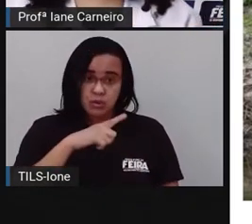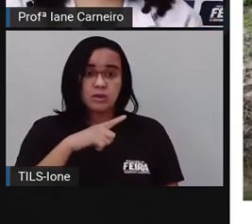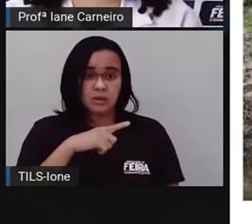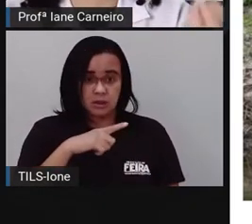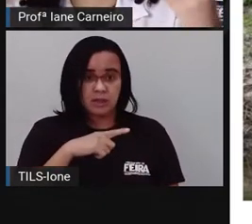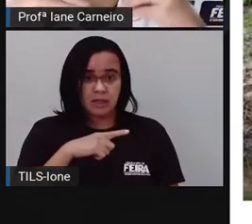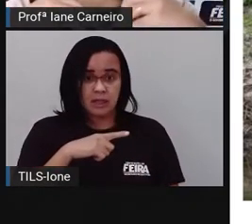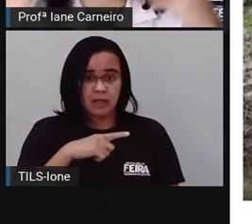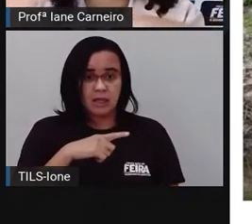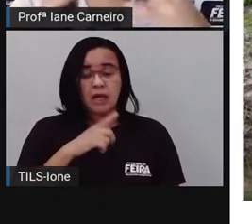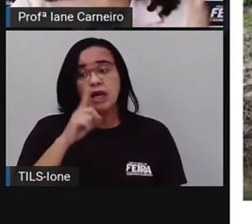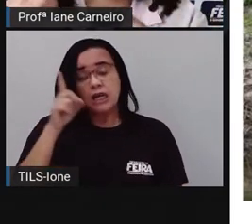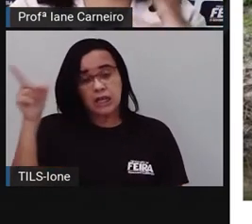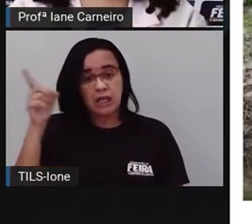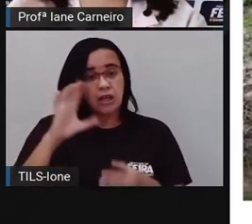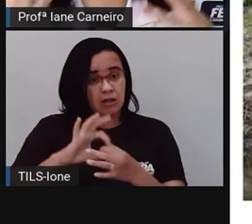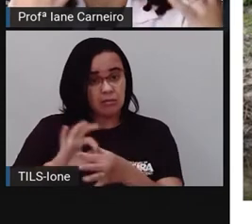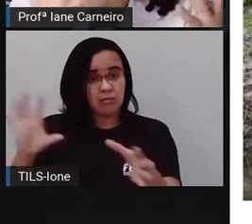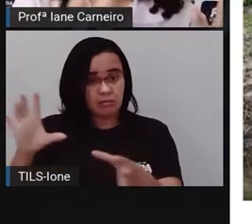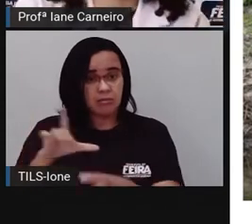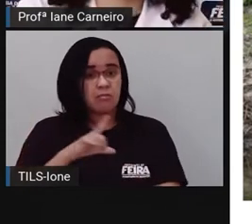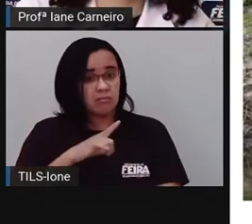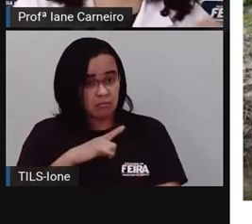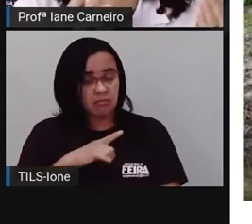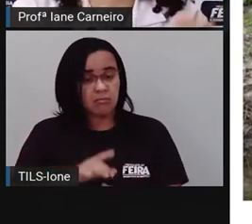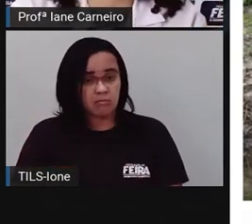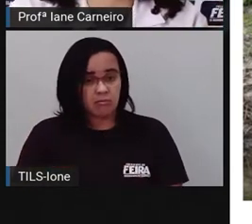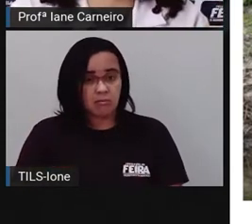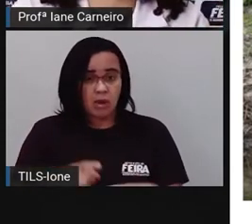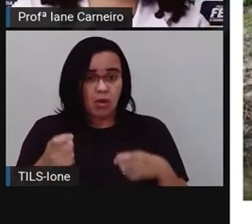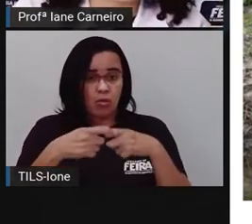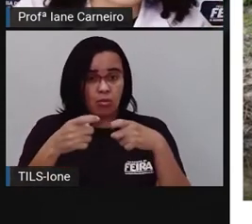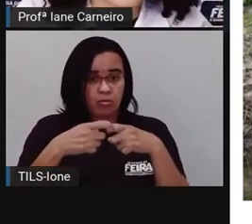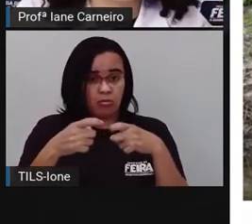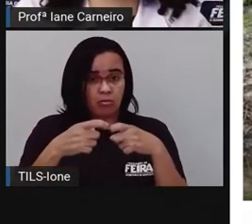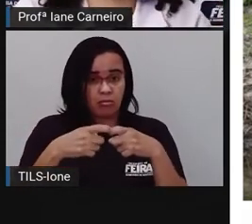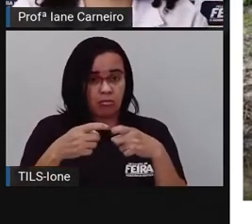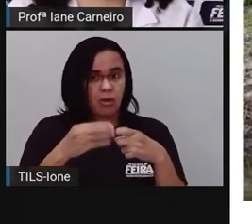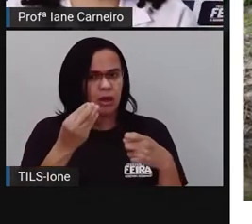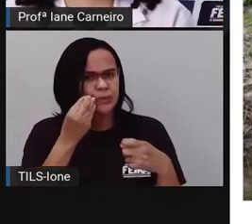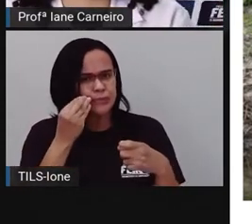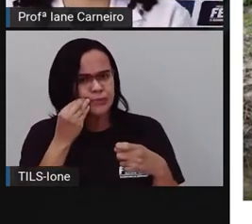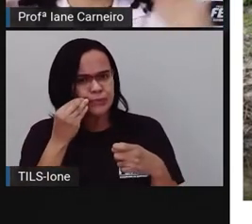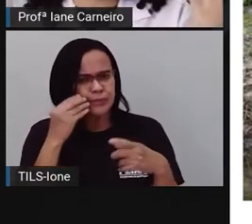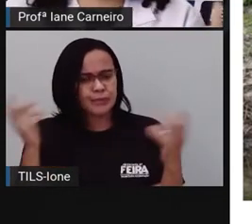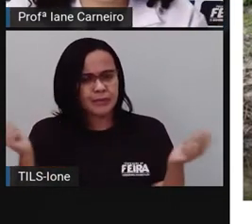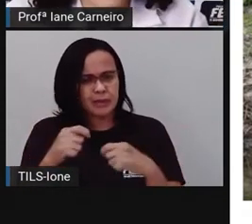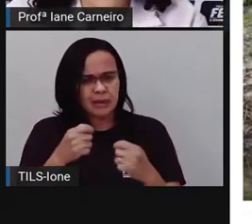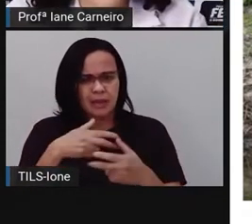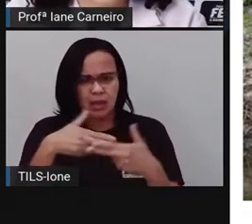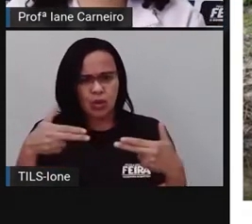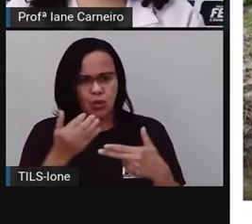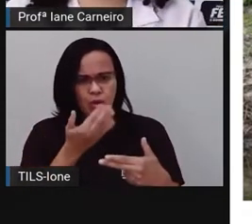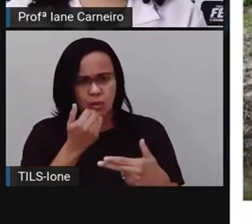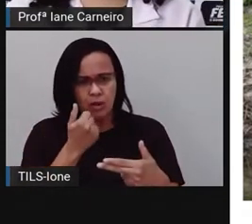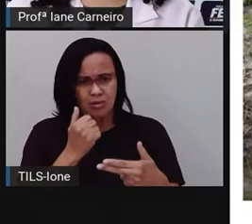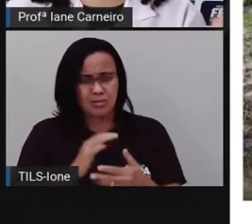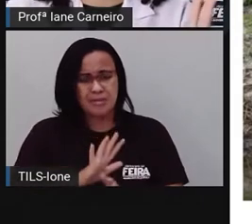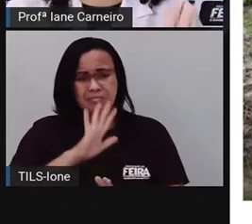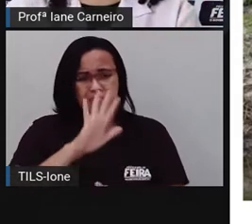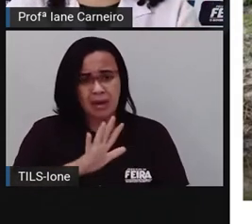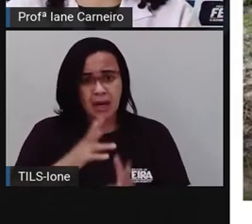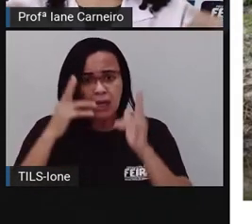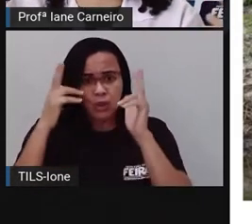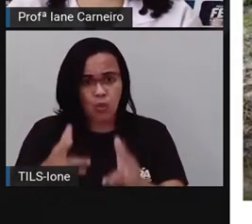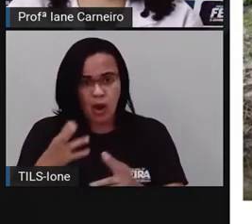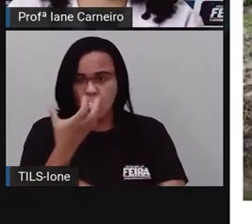Na natureza. Os veterinários tentam levar a alimentação que ele comeria fora. Mas não é a mesma coisa, né? Então,